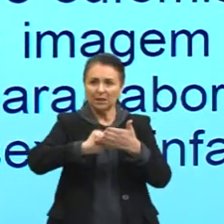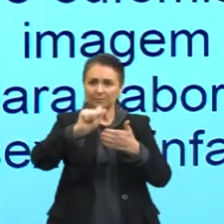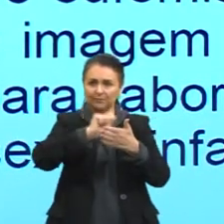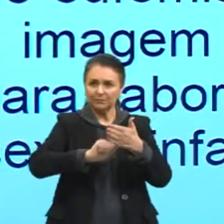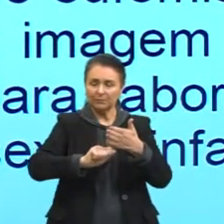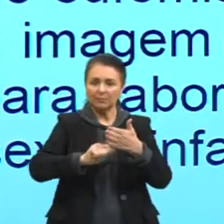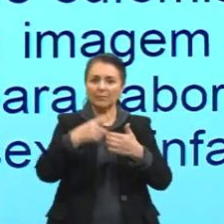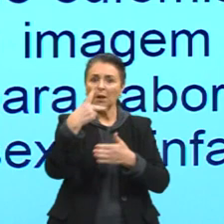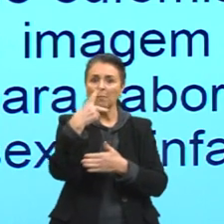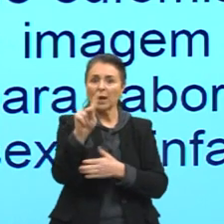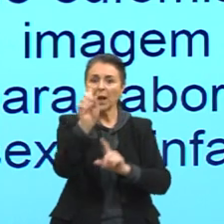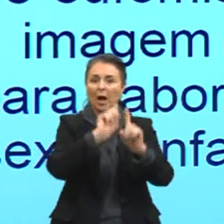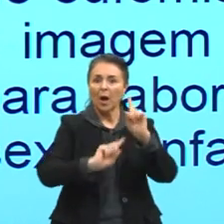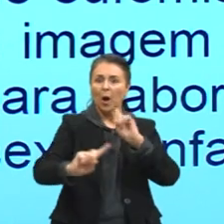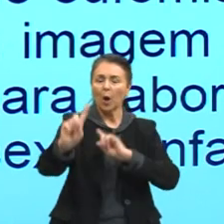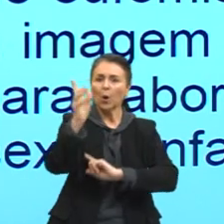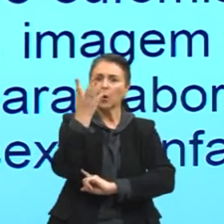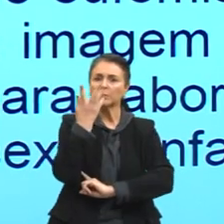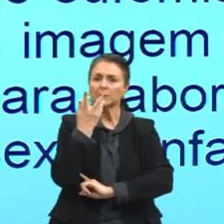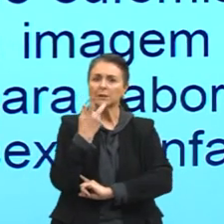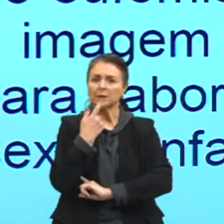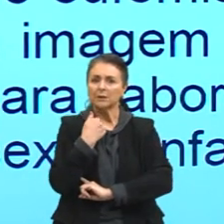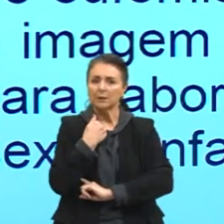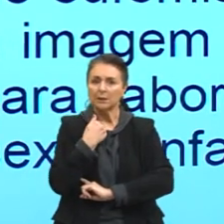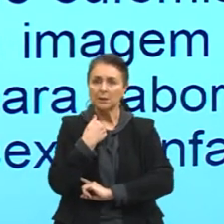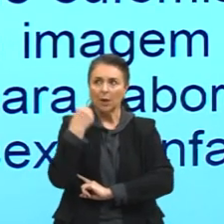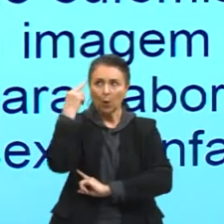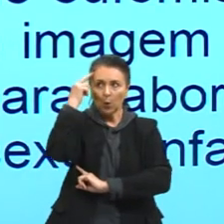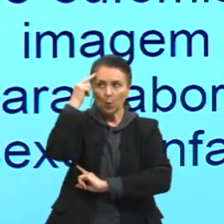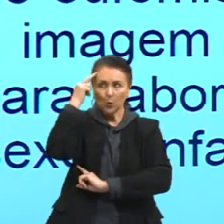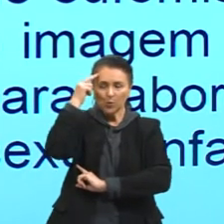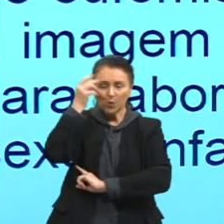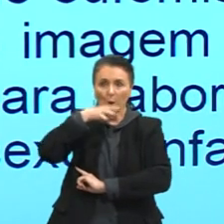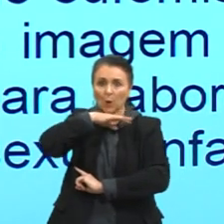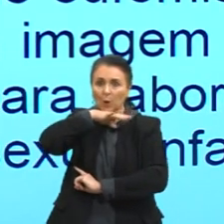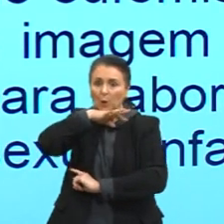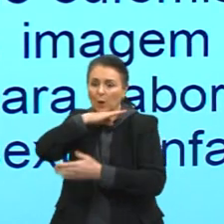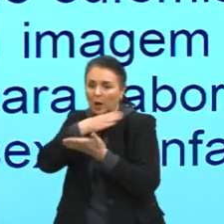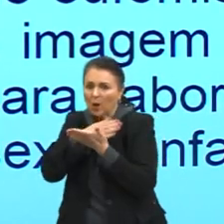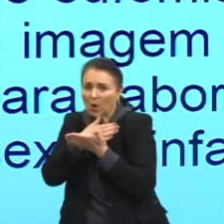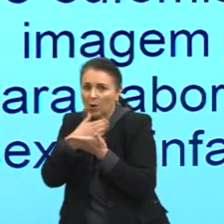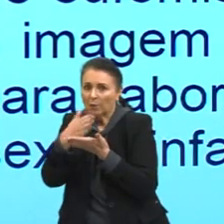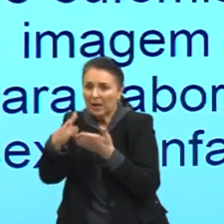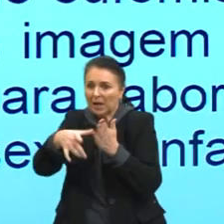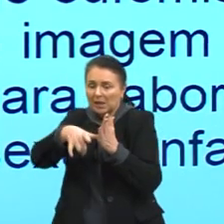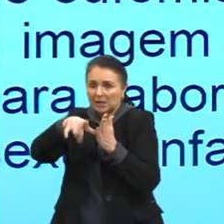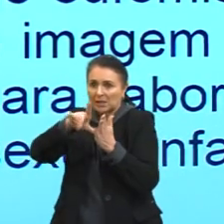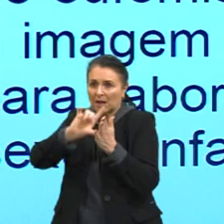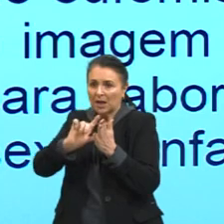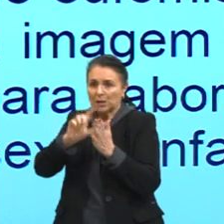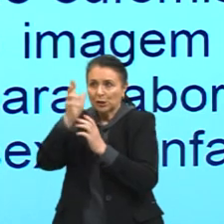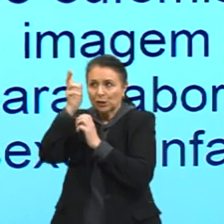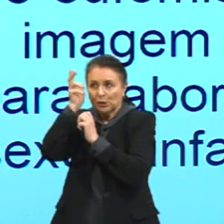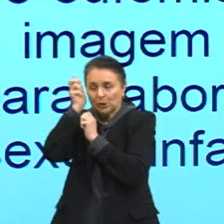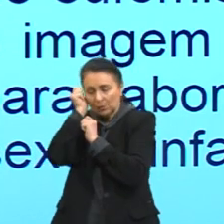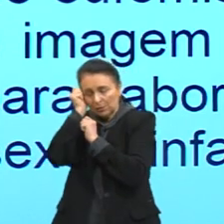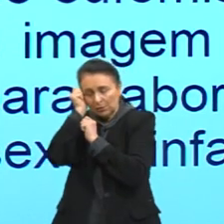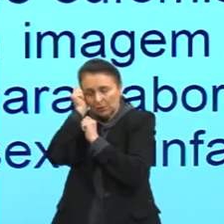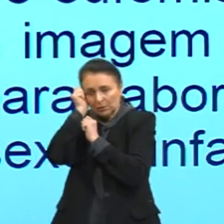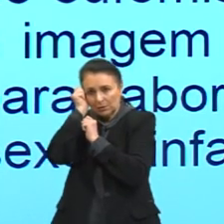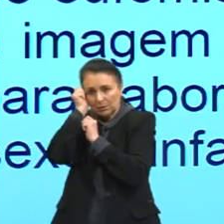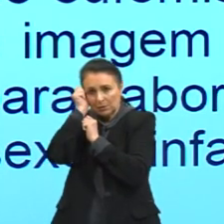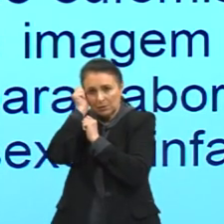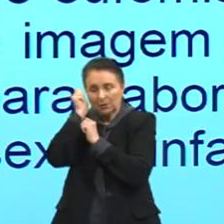algumas crianças o pesadelo chega antes do sono. E